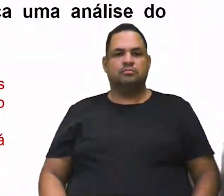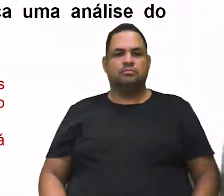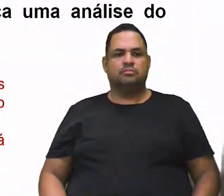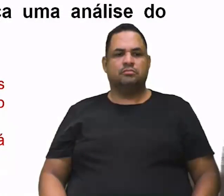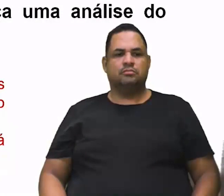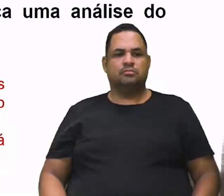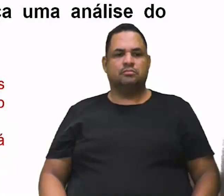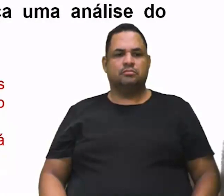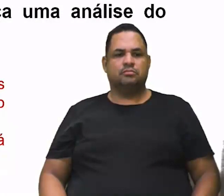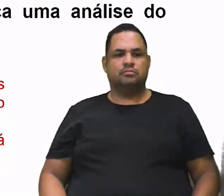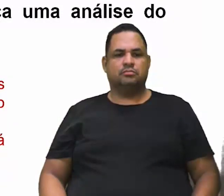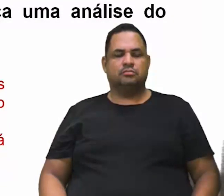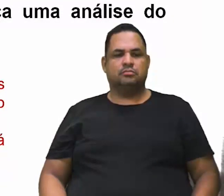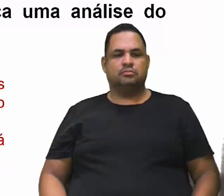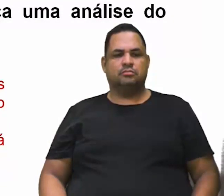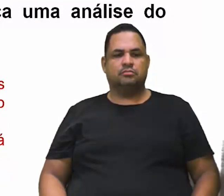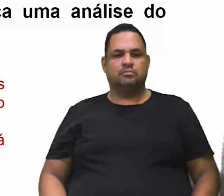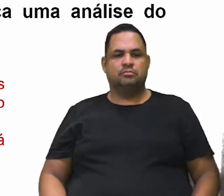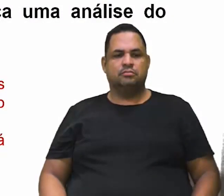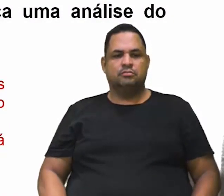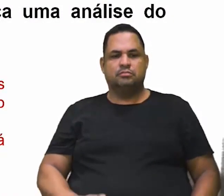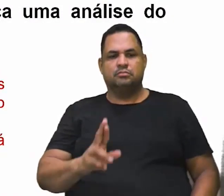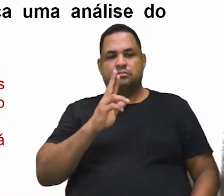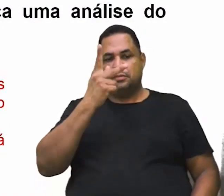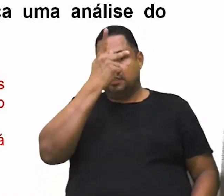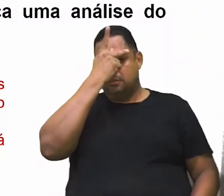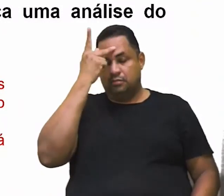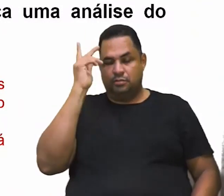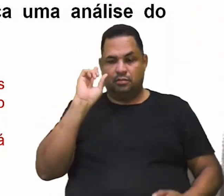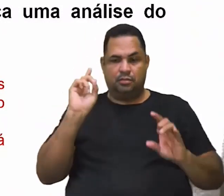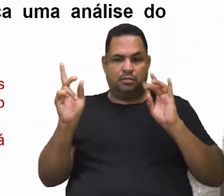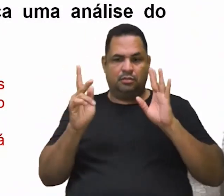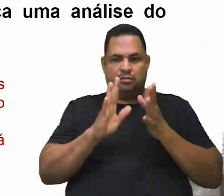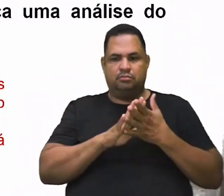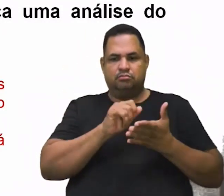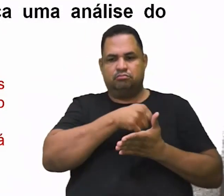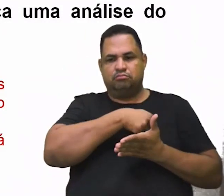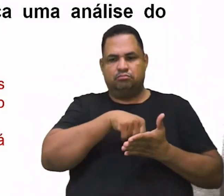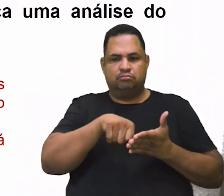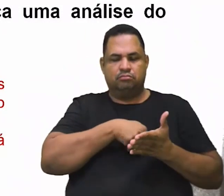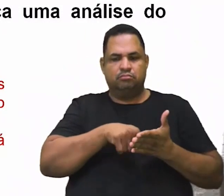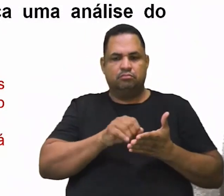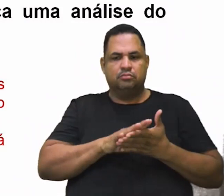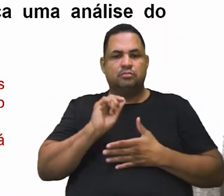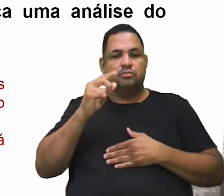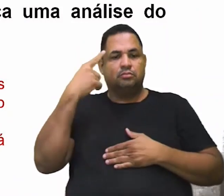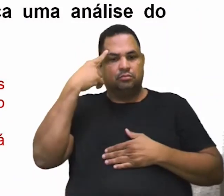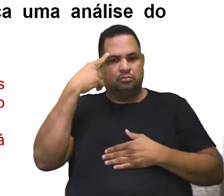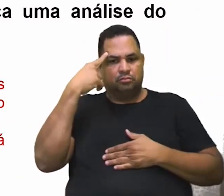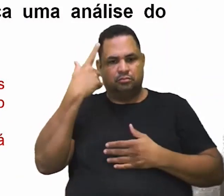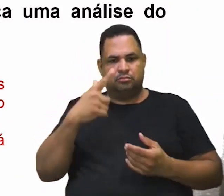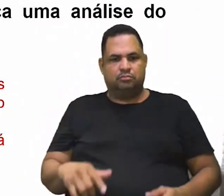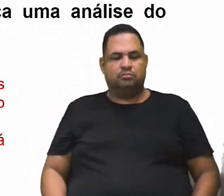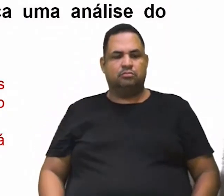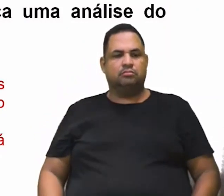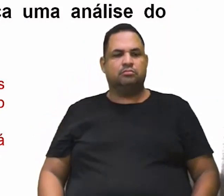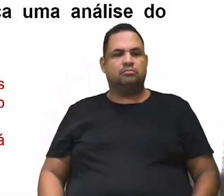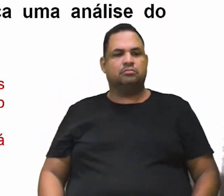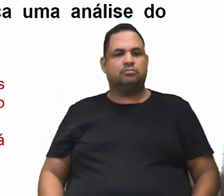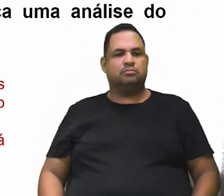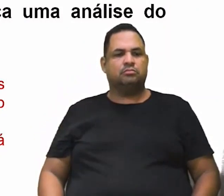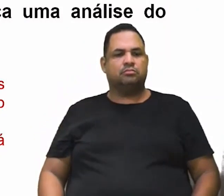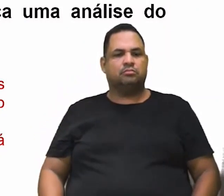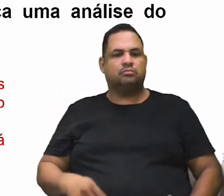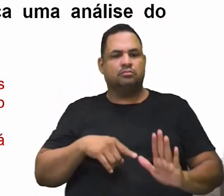É uma resposta pessoal. Cada um vai colocar a sua análise. Mas vamos ver aqui no diâmetro geral.